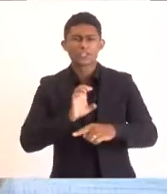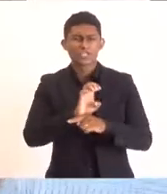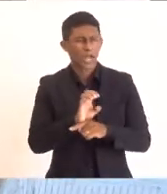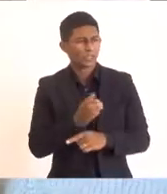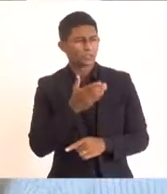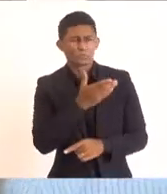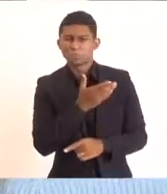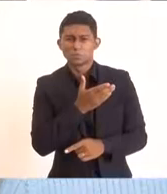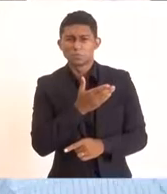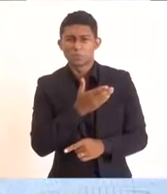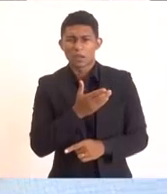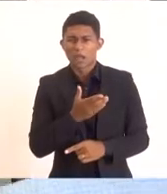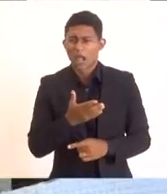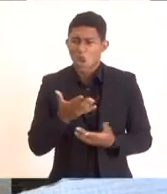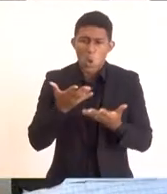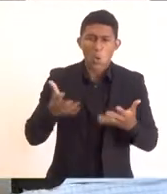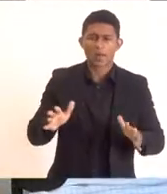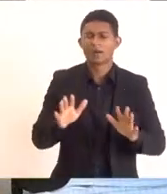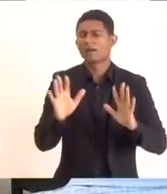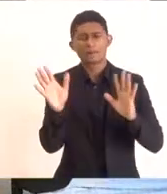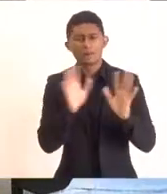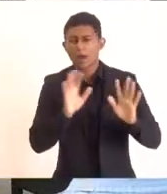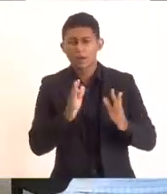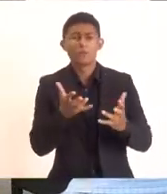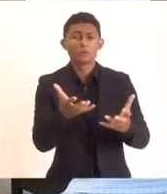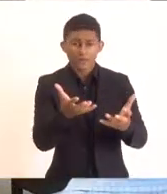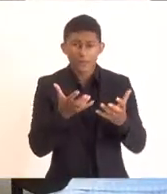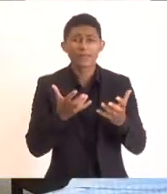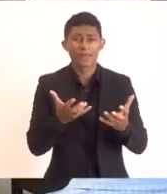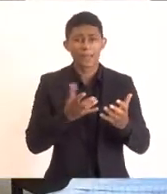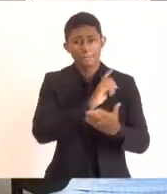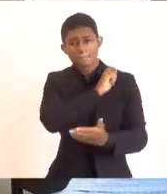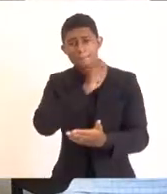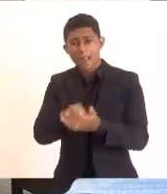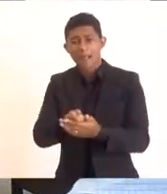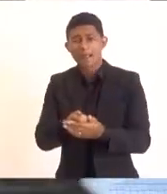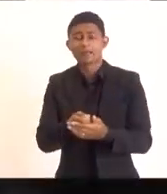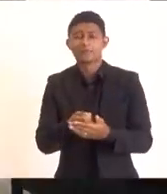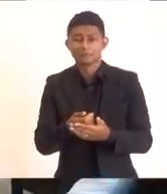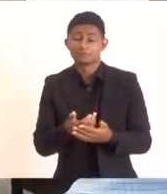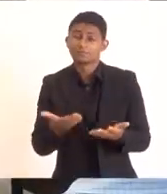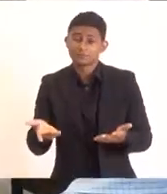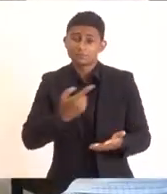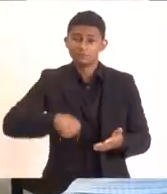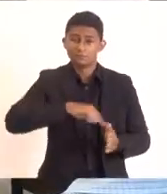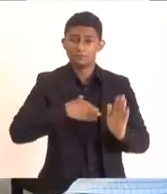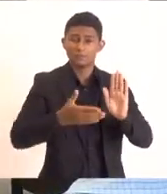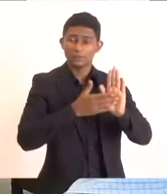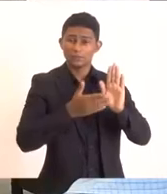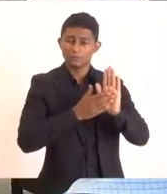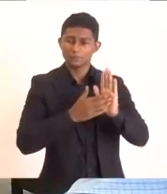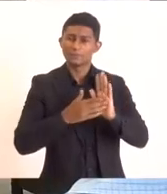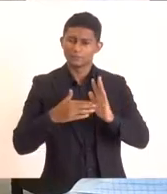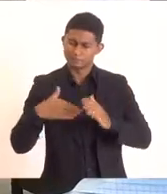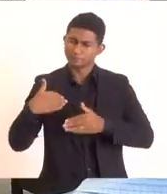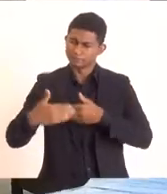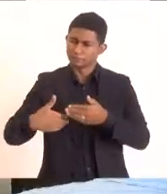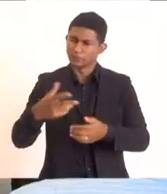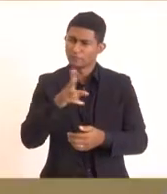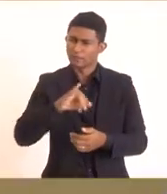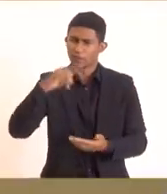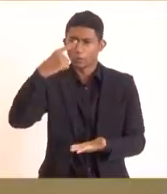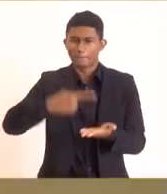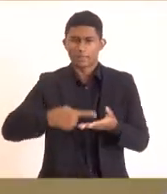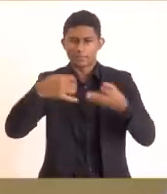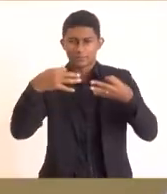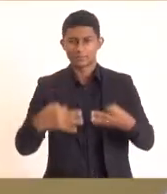Pelo contrário, quer que pague logo para regularizar. Então, gente propõe uma reunião, daqui a pouco a gente já agenda. Está bom?